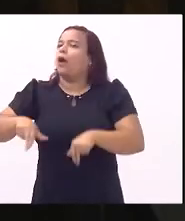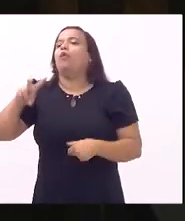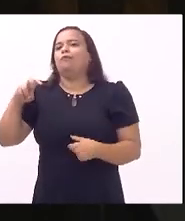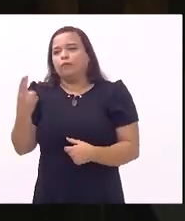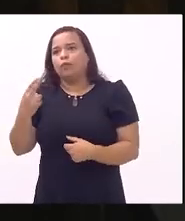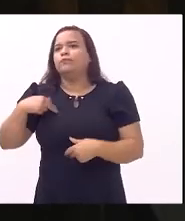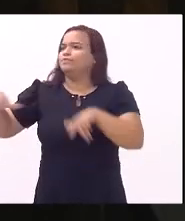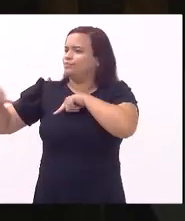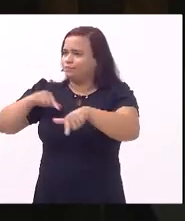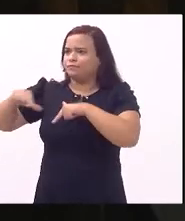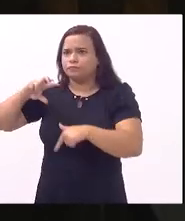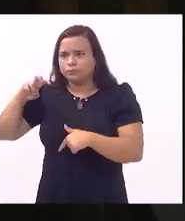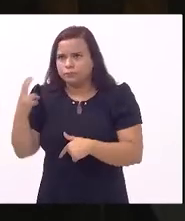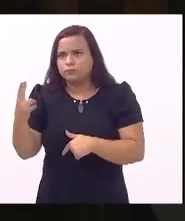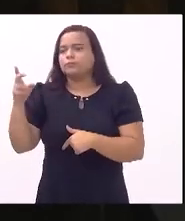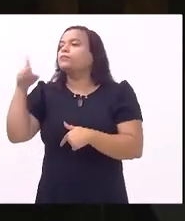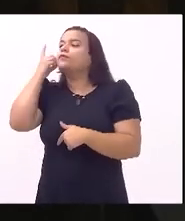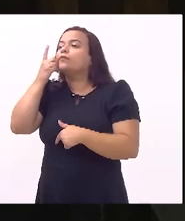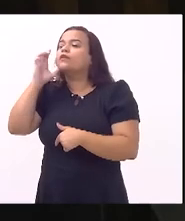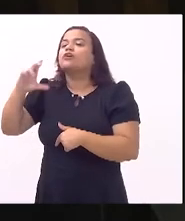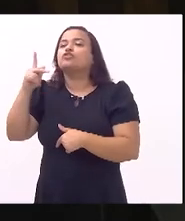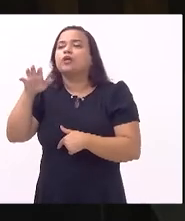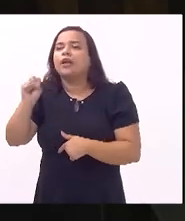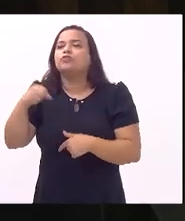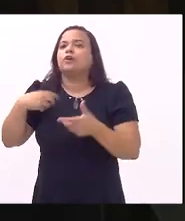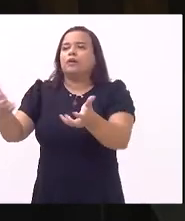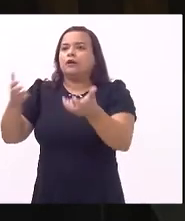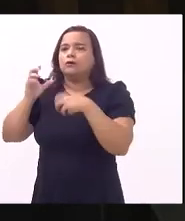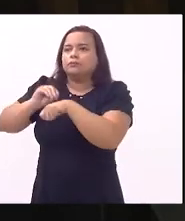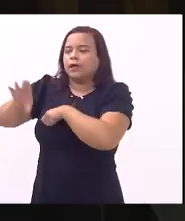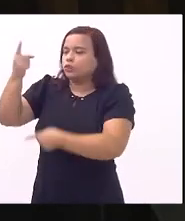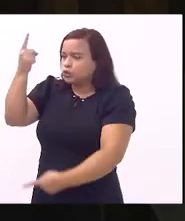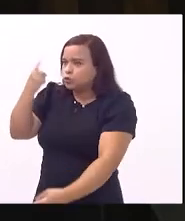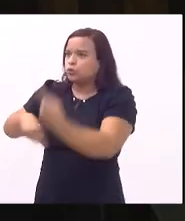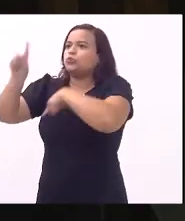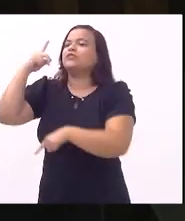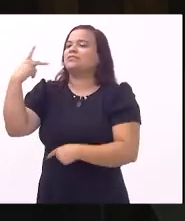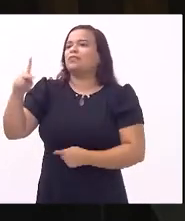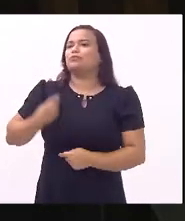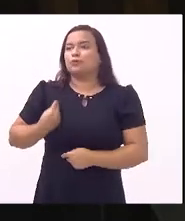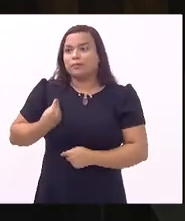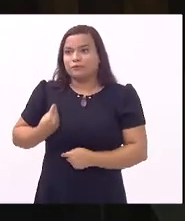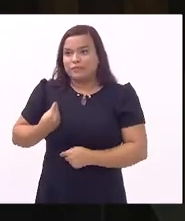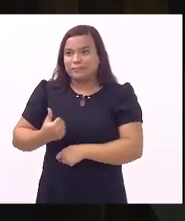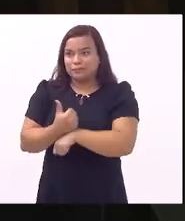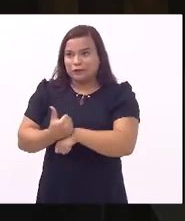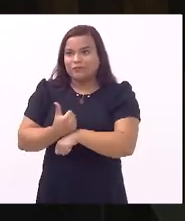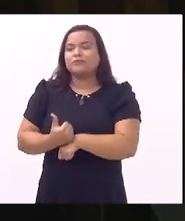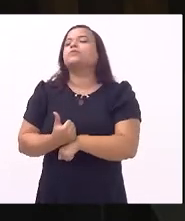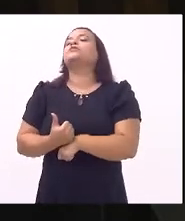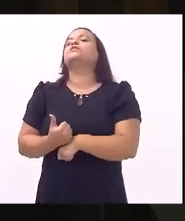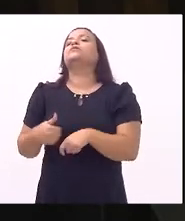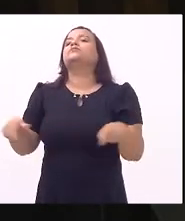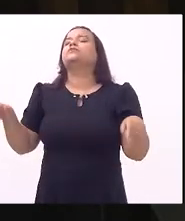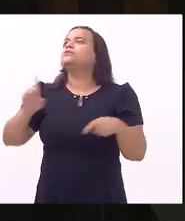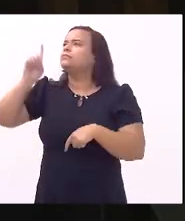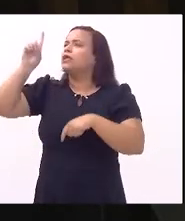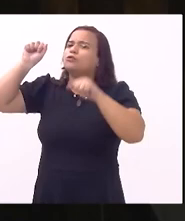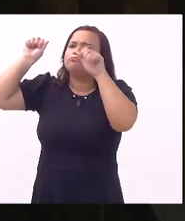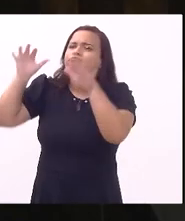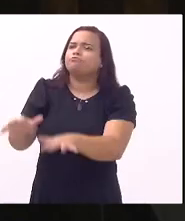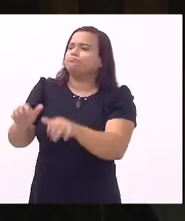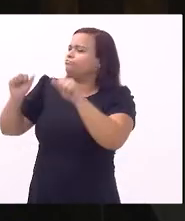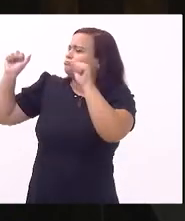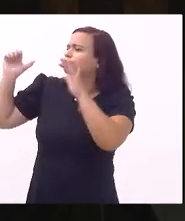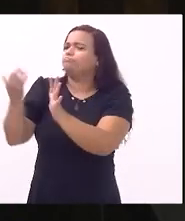trabalhando tá deputado Charles Batista desde já quero desejar sucesso na sua trajetória meu irmão eu tenho certeza que Deus vai te honrar mais